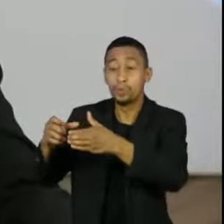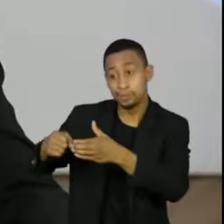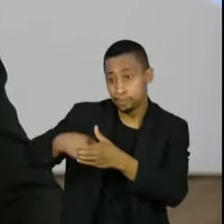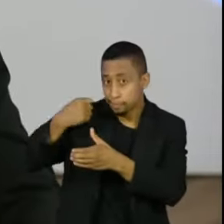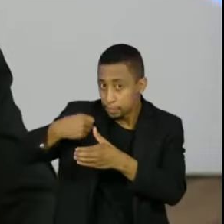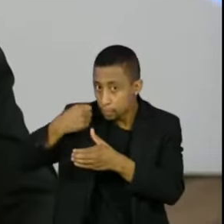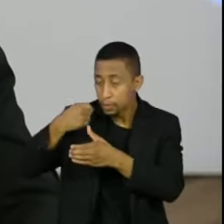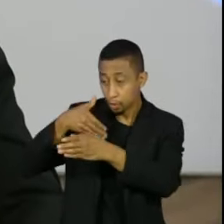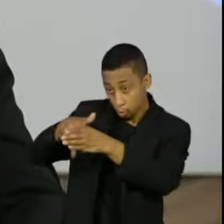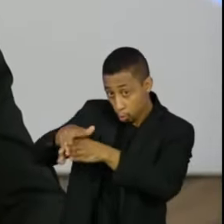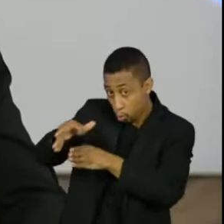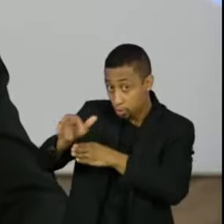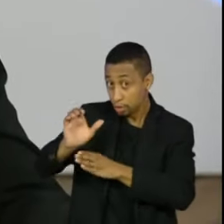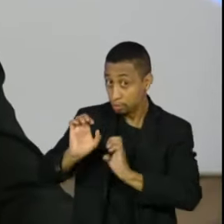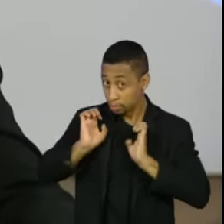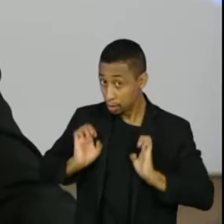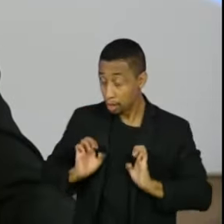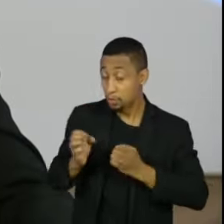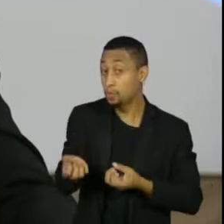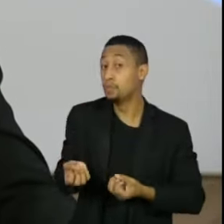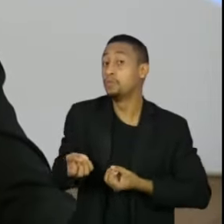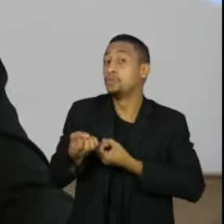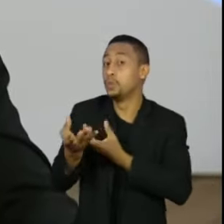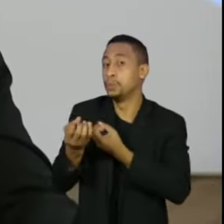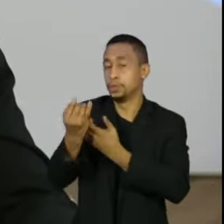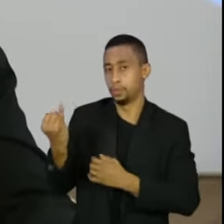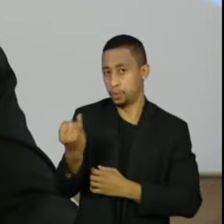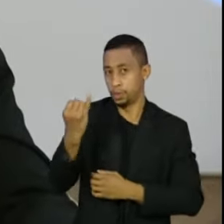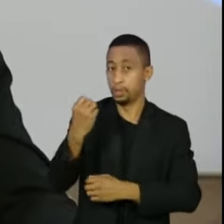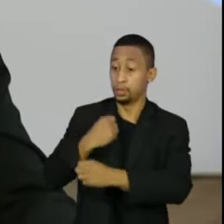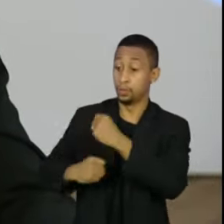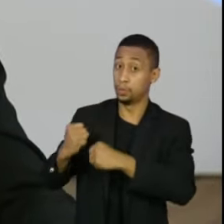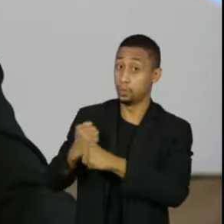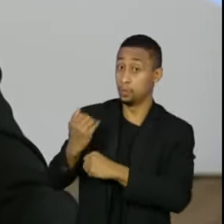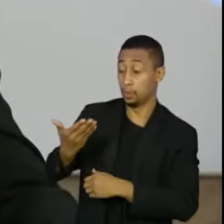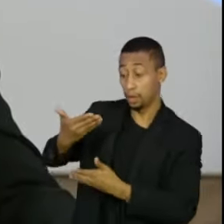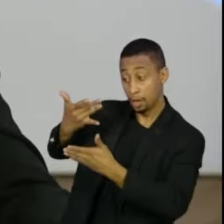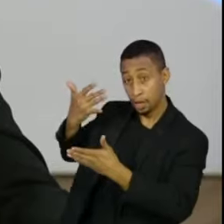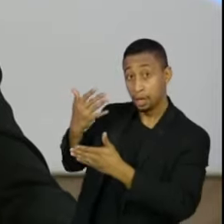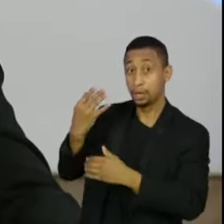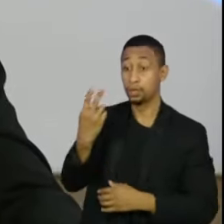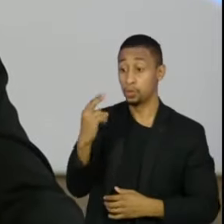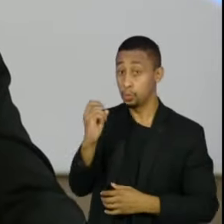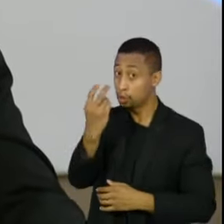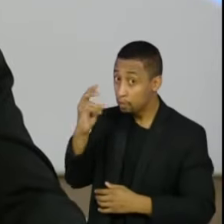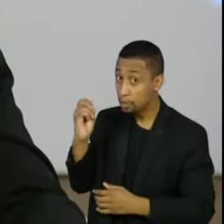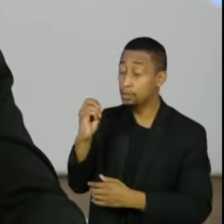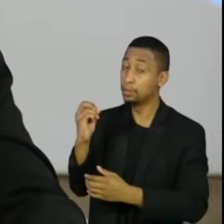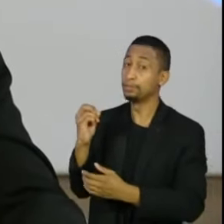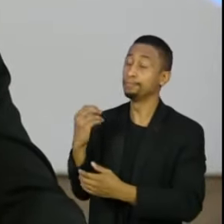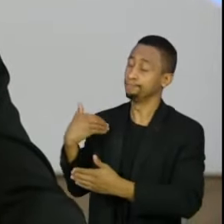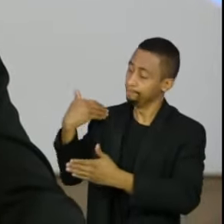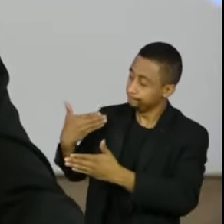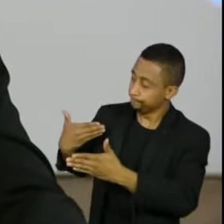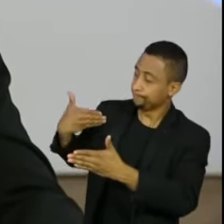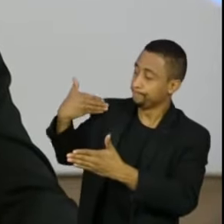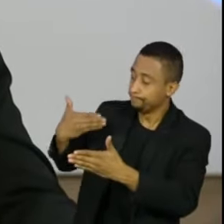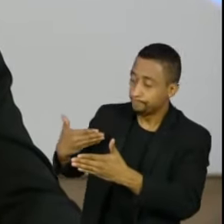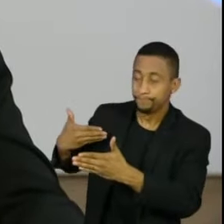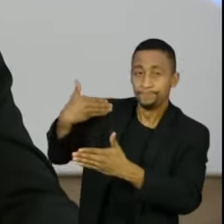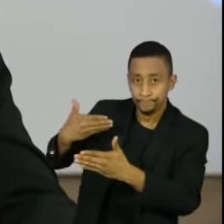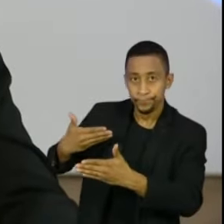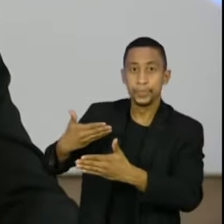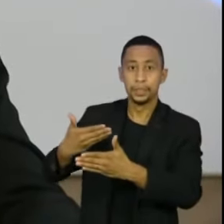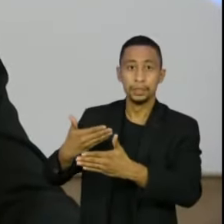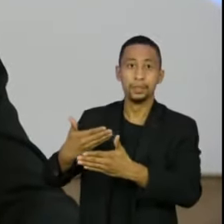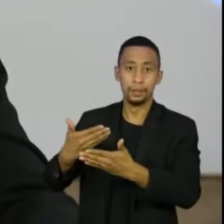Ética, um dado que eu preciso destacar é que, no ano de 2020, ainda persiste essa situação, nós não tivemos o funcionamento pleno do